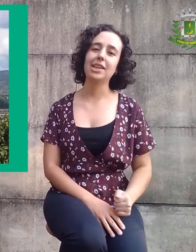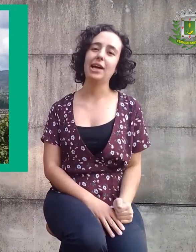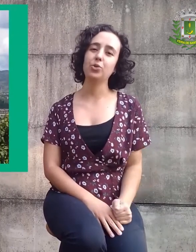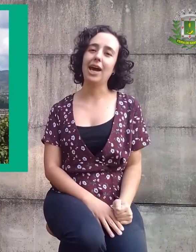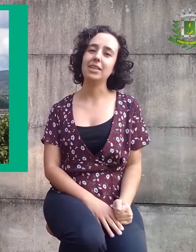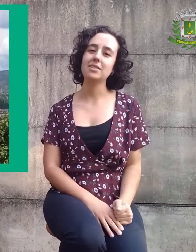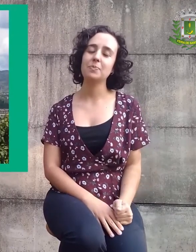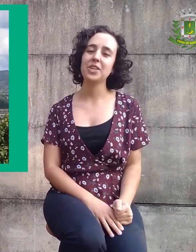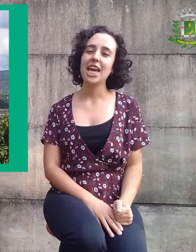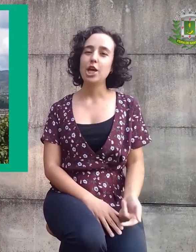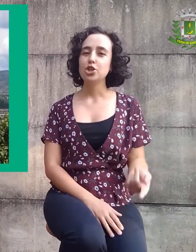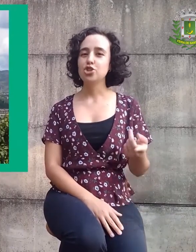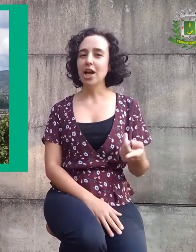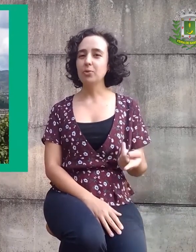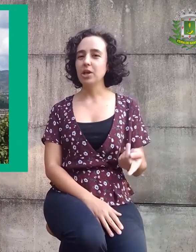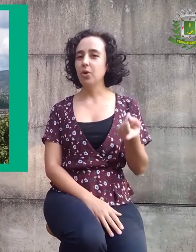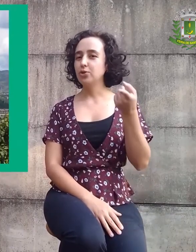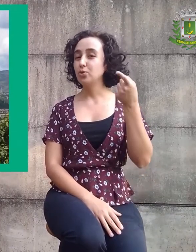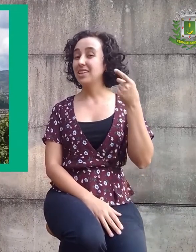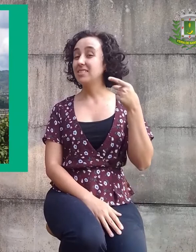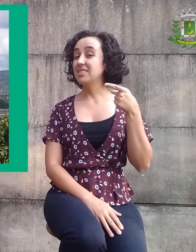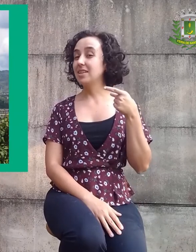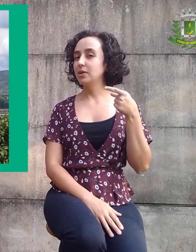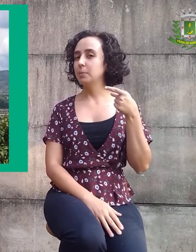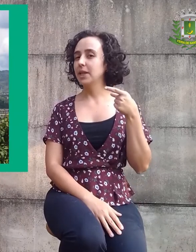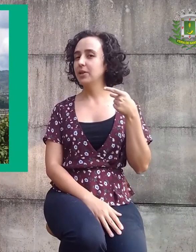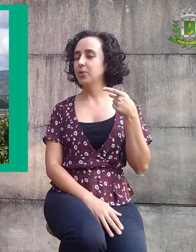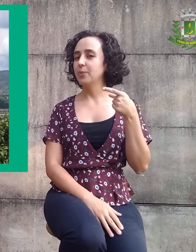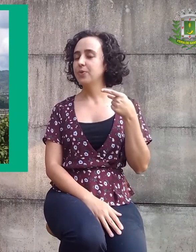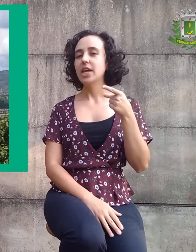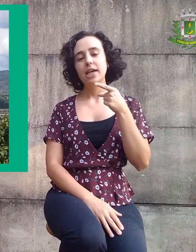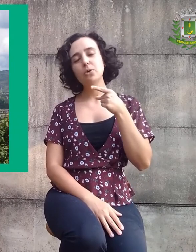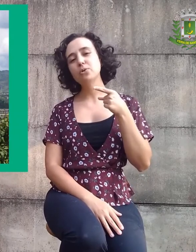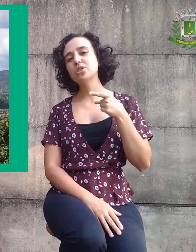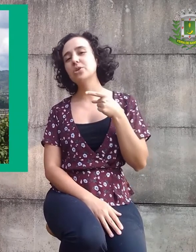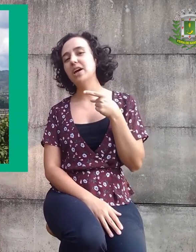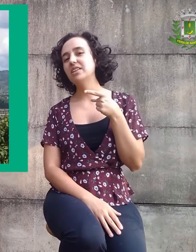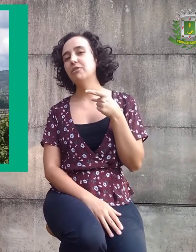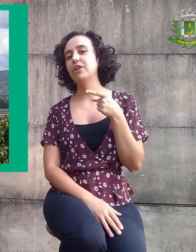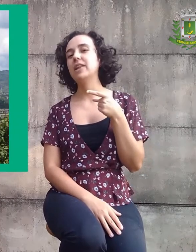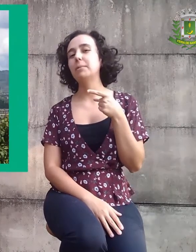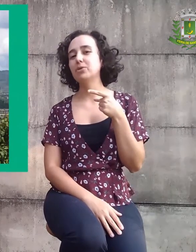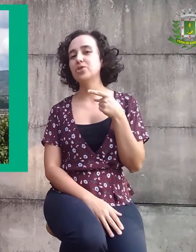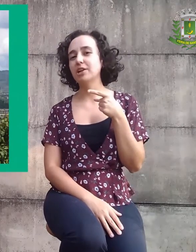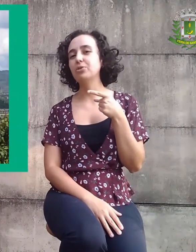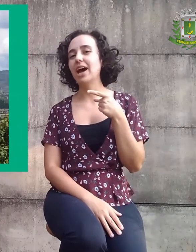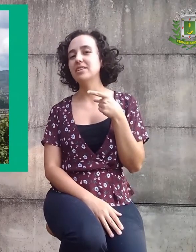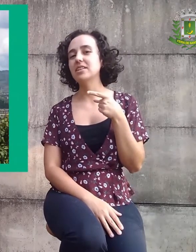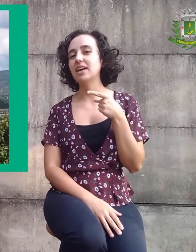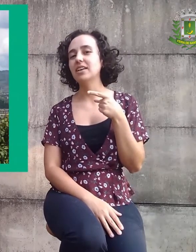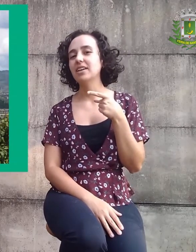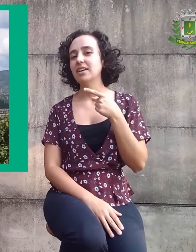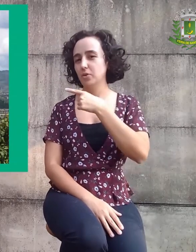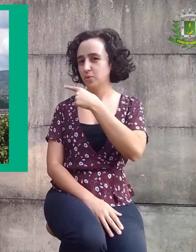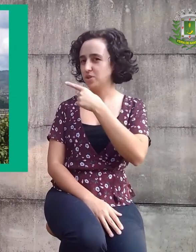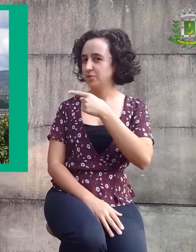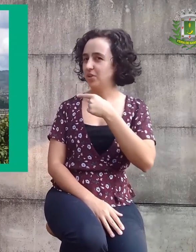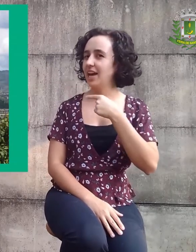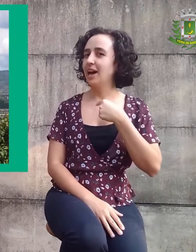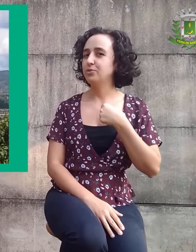elementos naturais. Já quando eu olho no terceiro plano, eu consigo ainda ver elementos naturais, né?